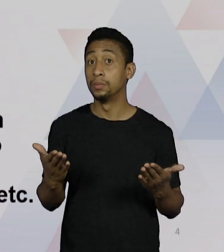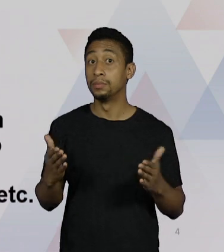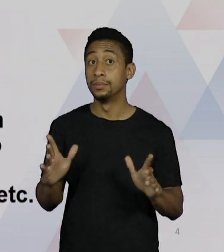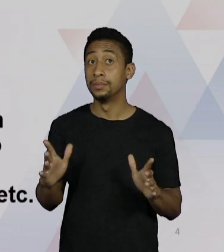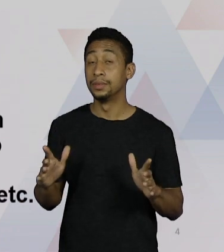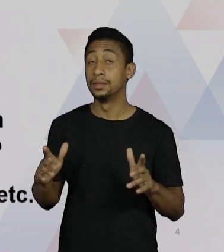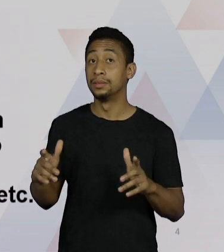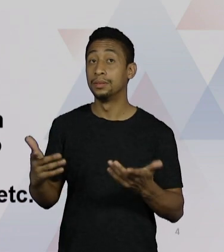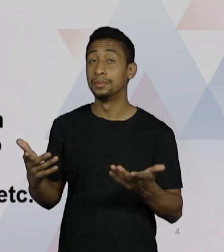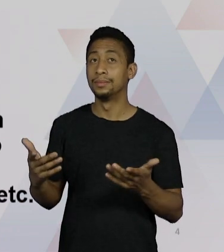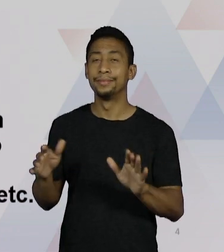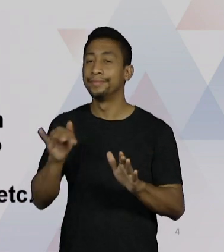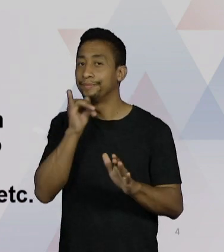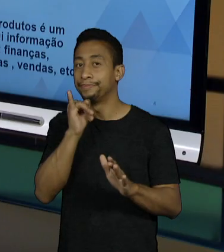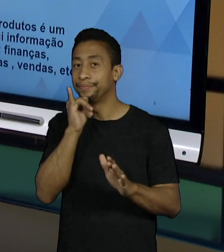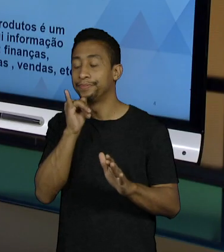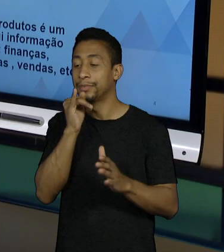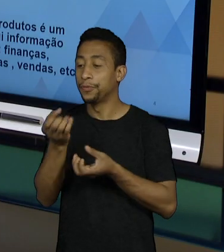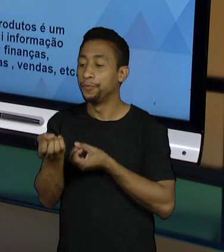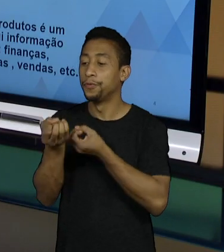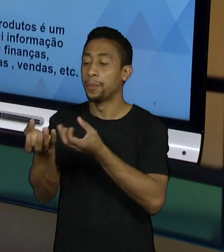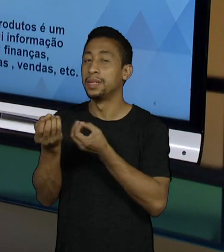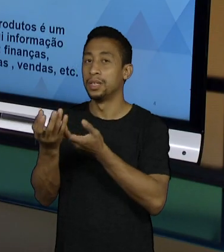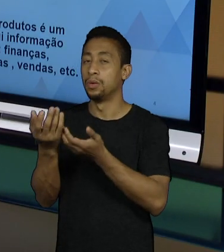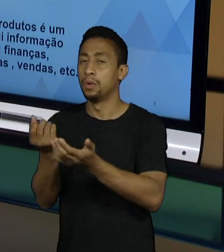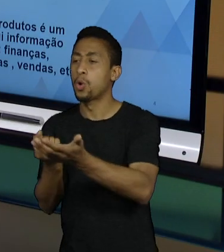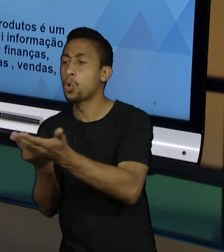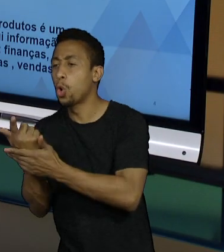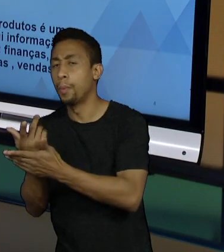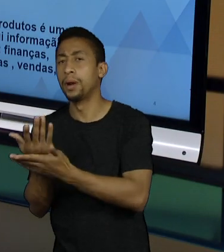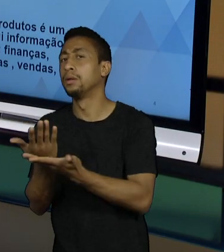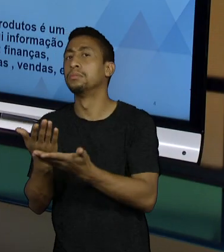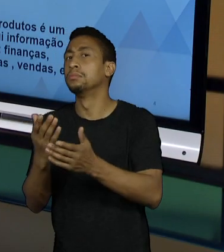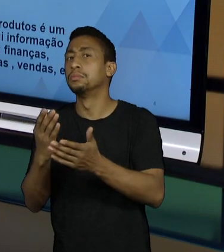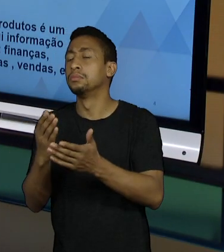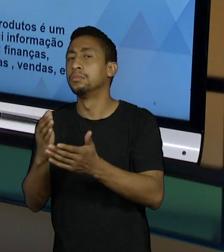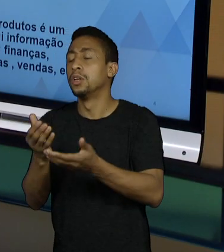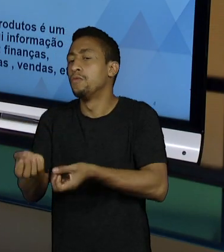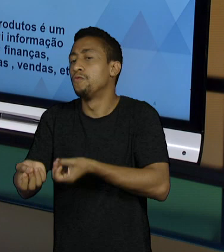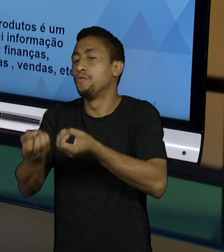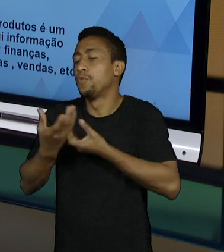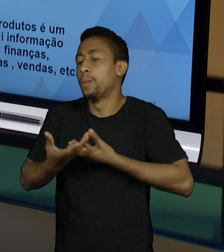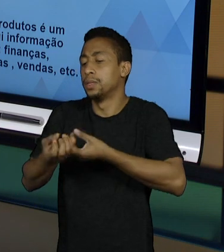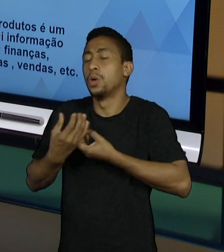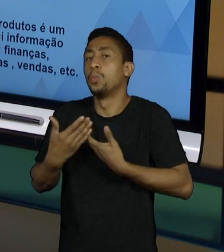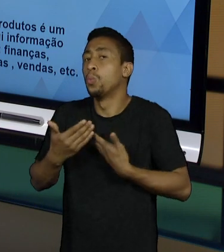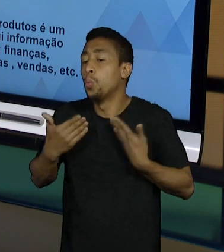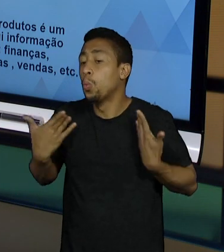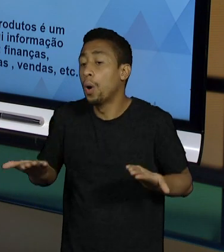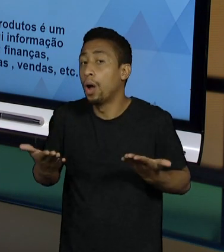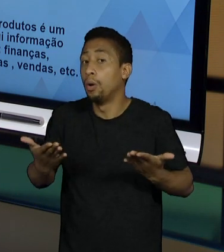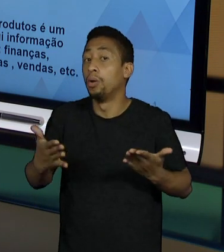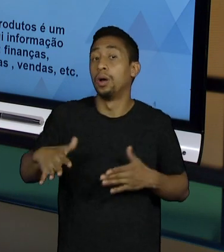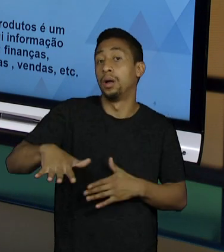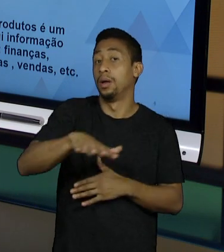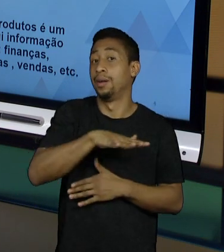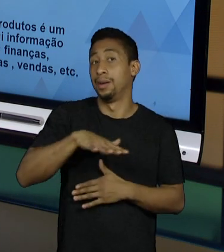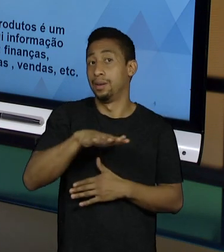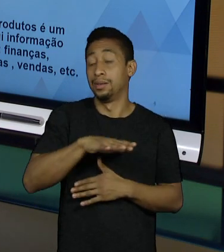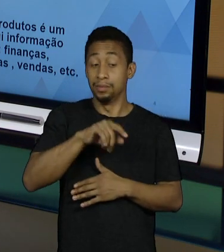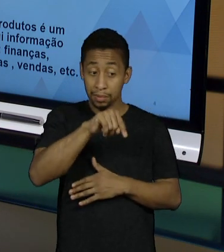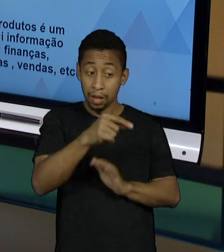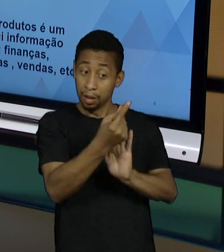área de compras pega informações? Pega informações da parte financeira, por exemplo, da parte de produção,